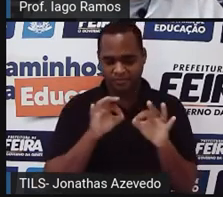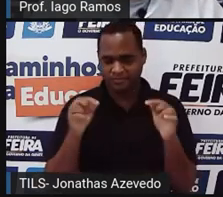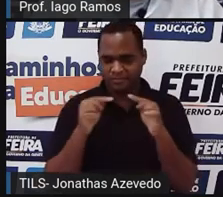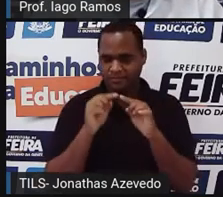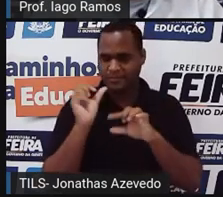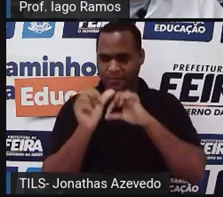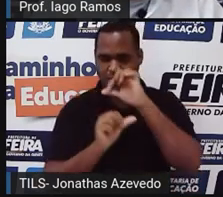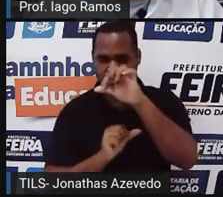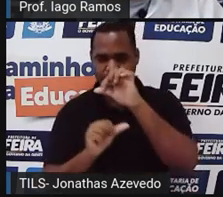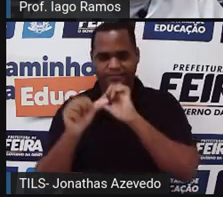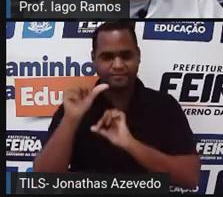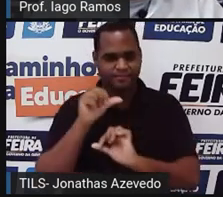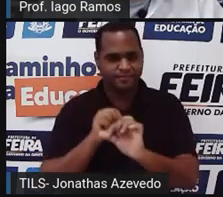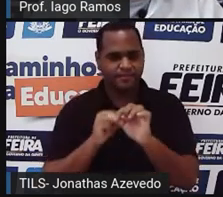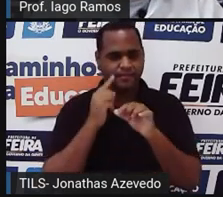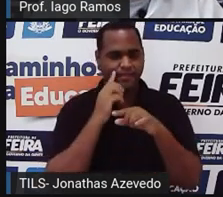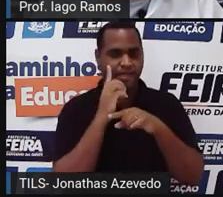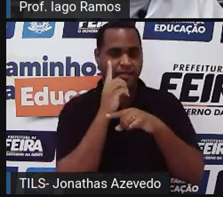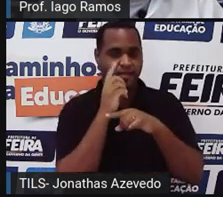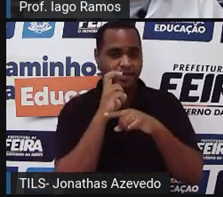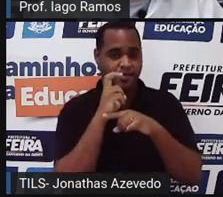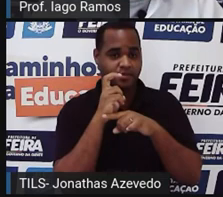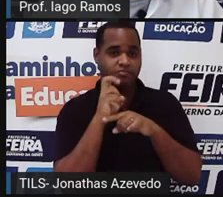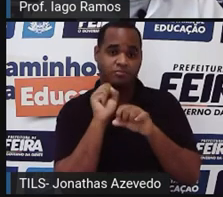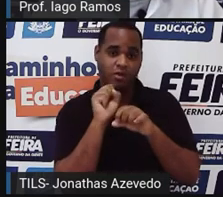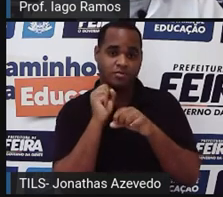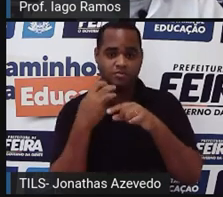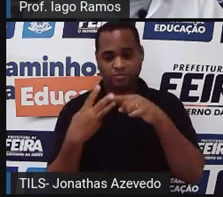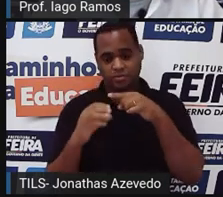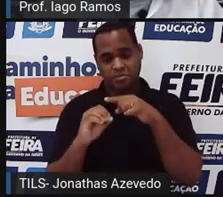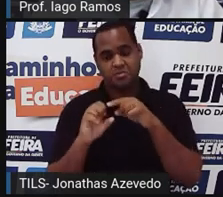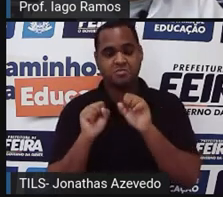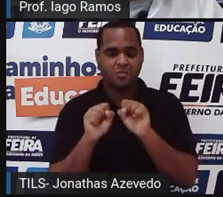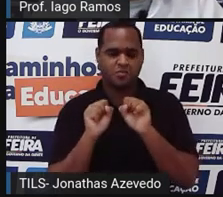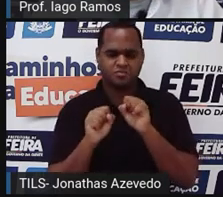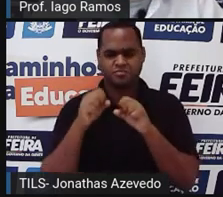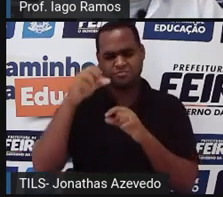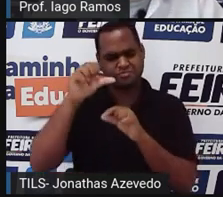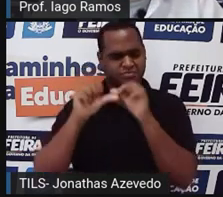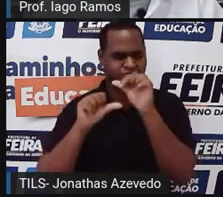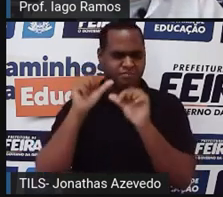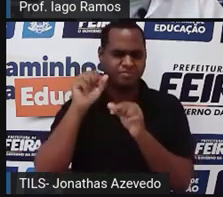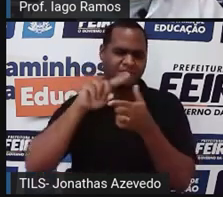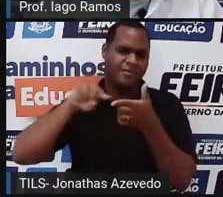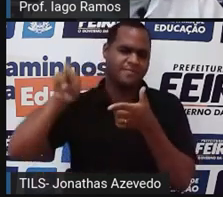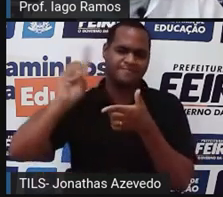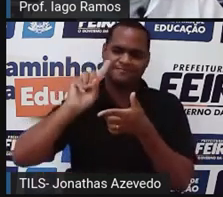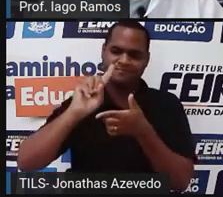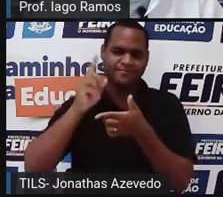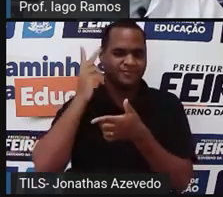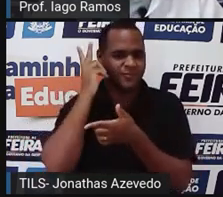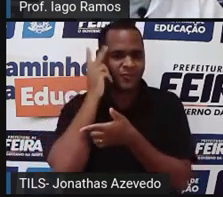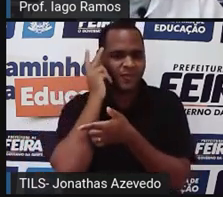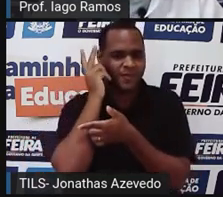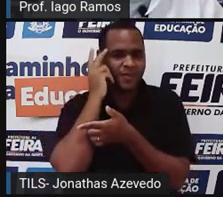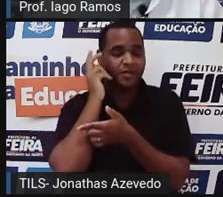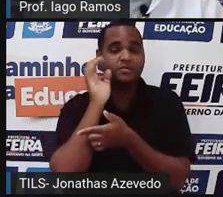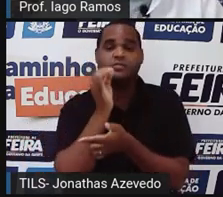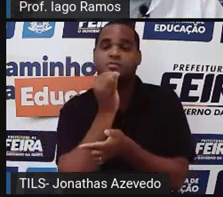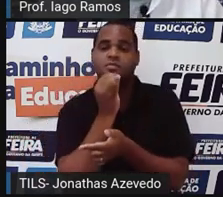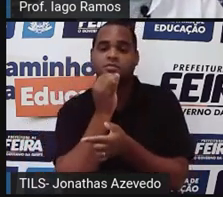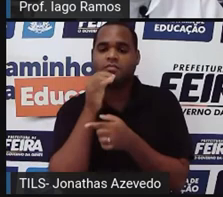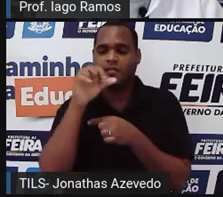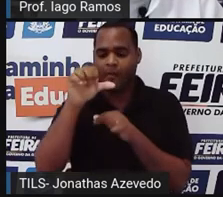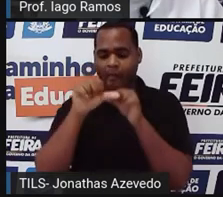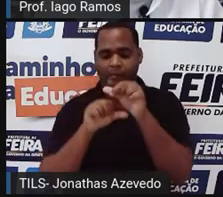contrário. Eu poderia ter começado com o 15 em cima e o 30 embaixo. Não tem problema, tá? Se não é dito a